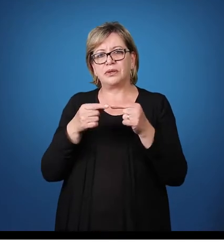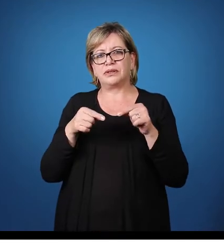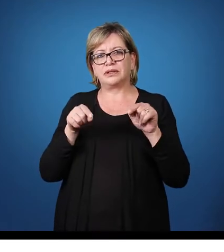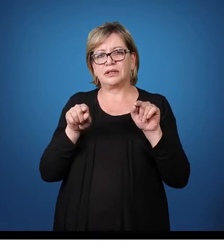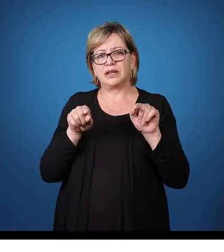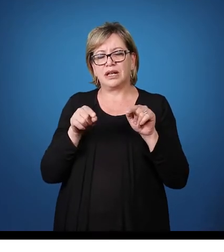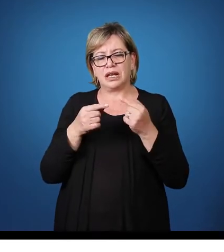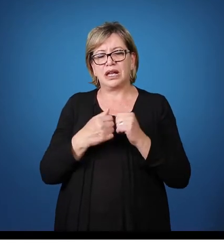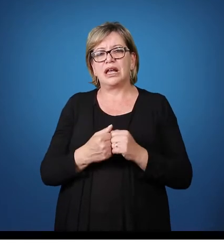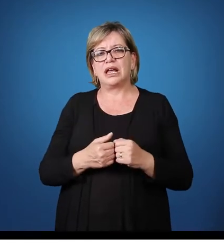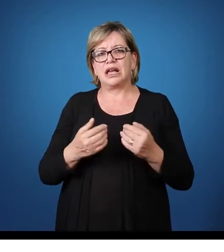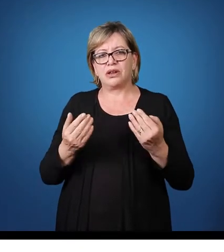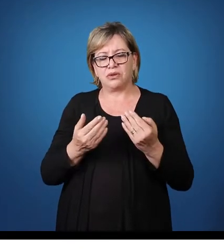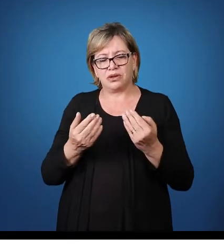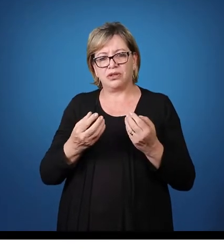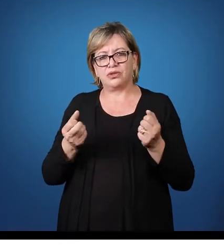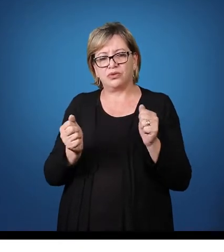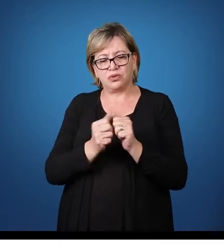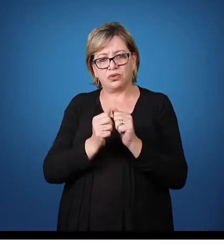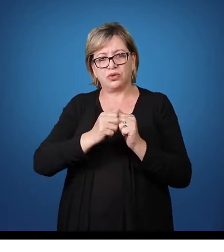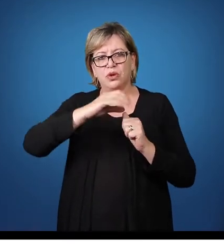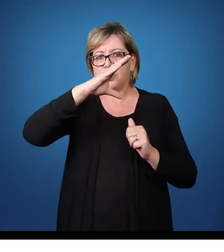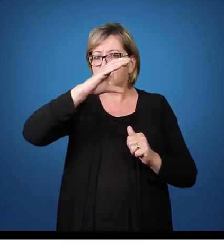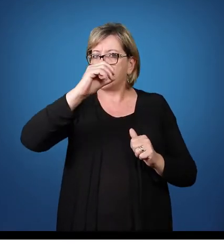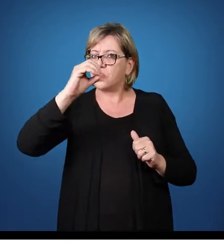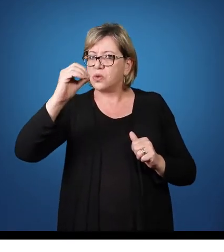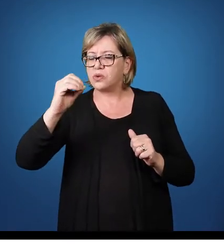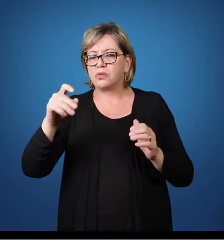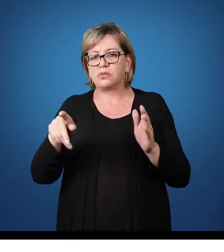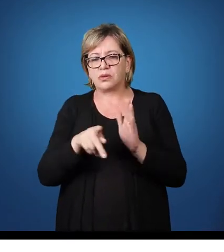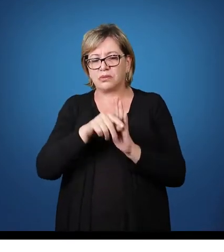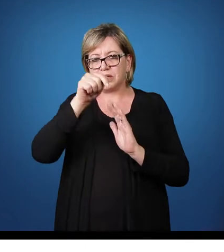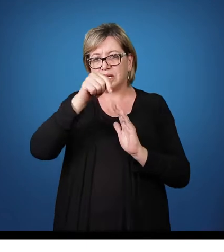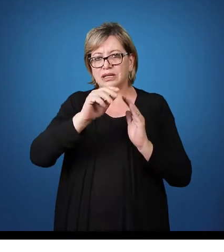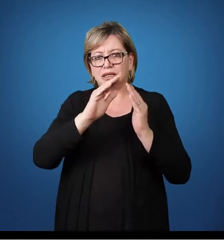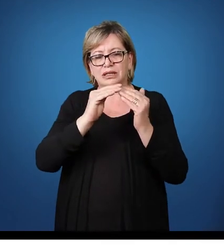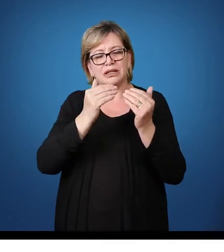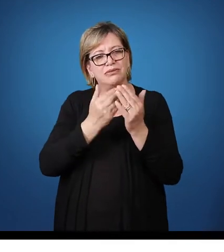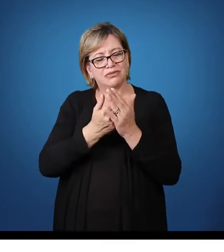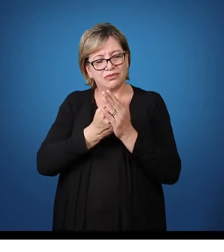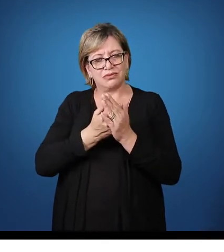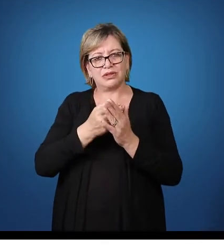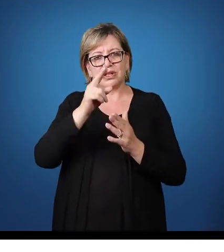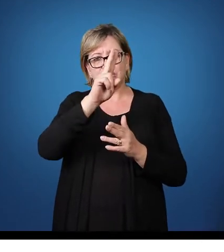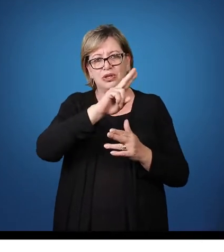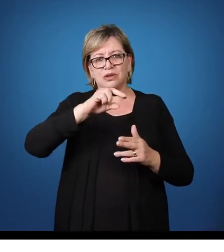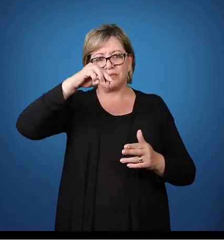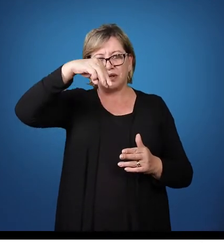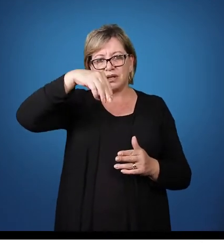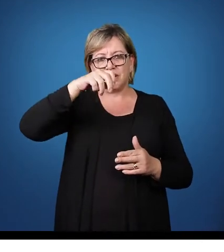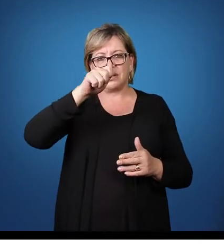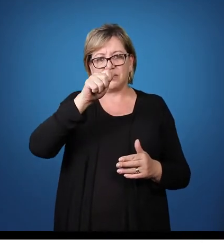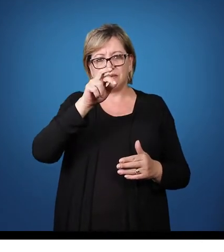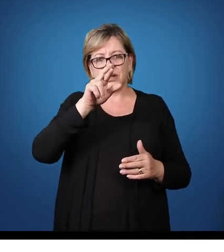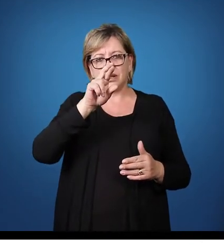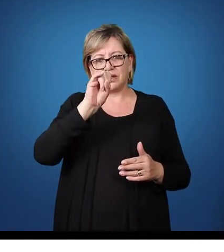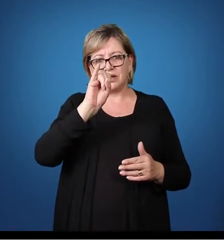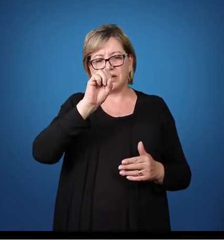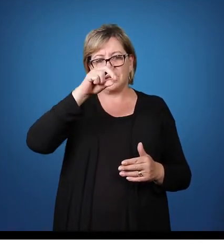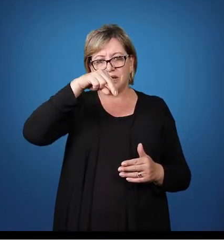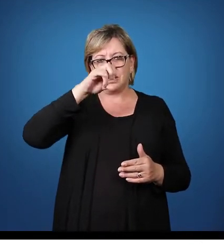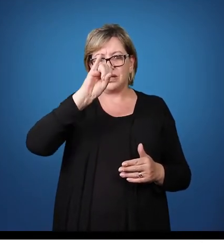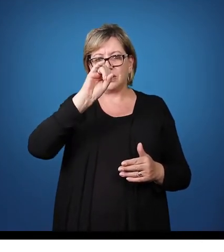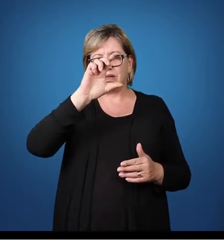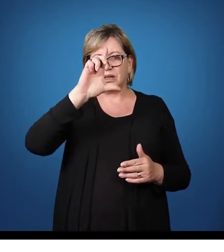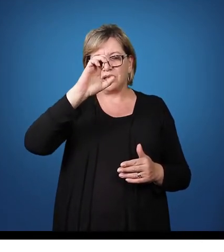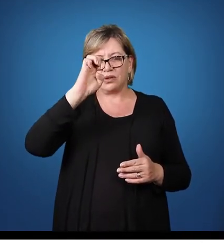Estamos com a coordenadora da escola Mercedes Braga, a Marinil Soares Ela atua já há quase